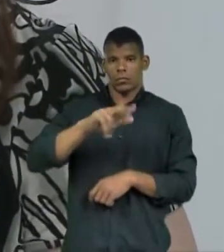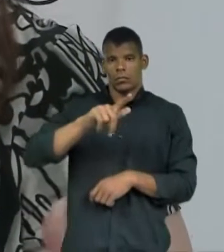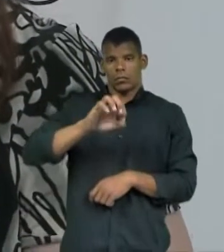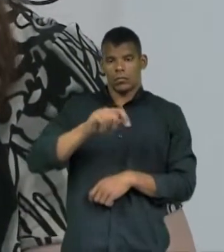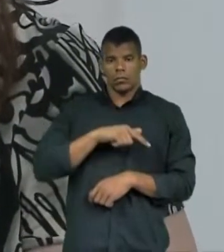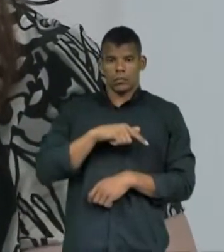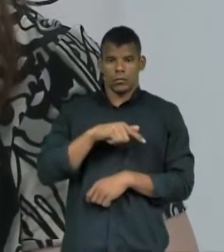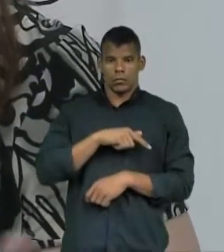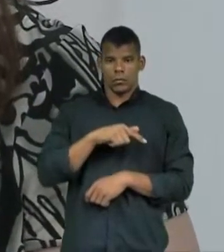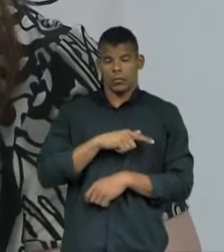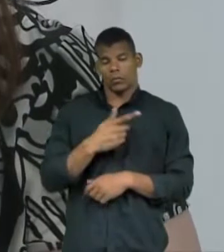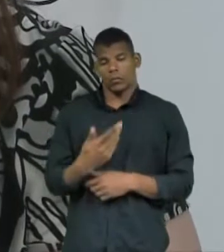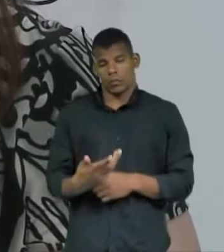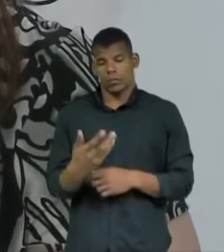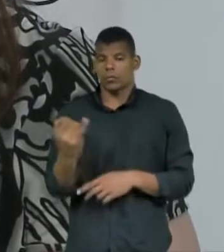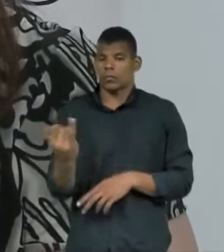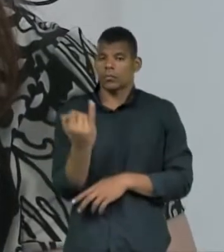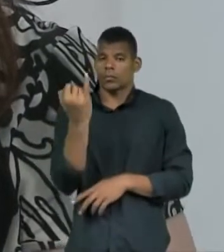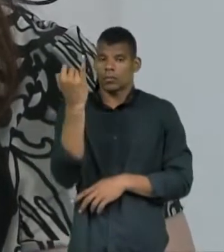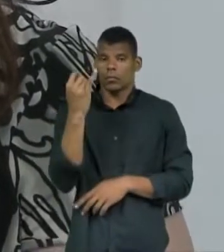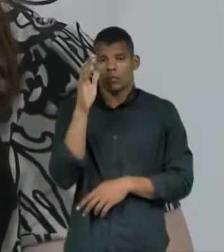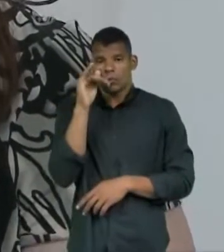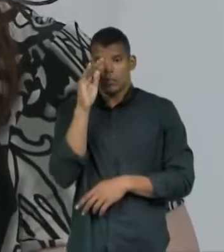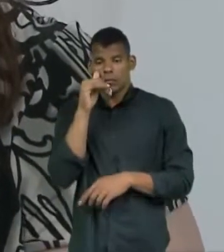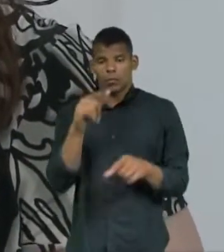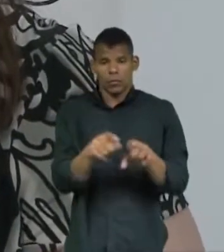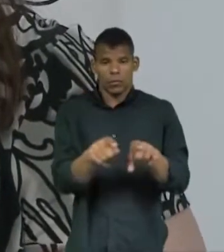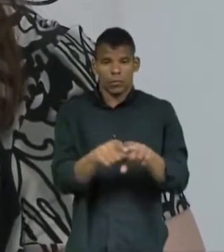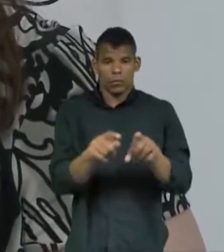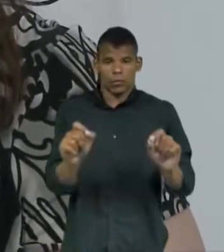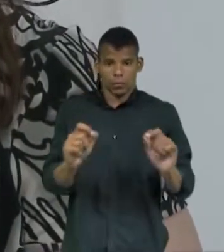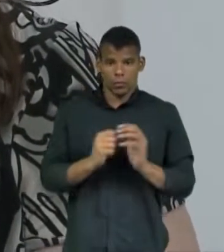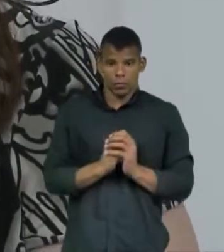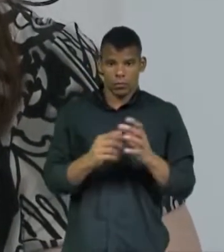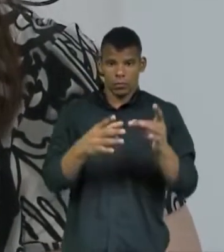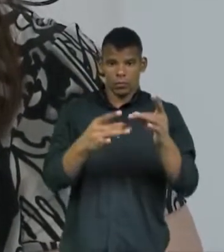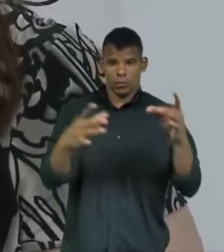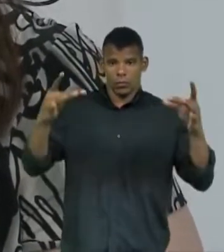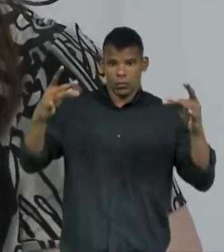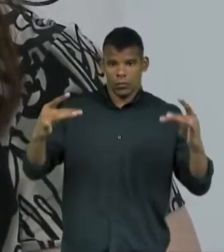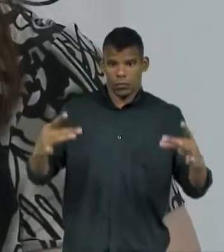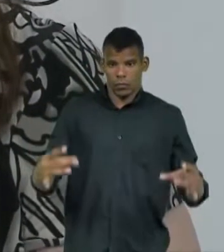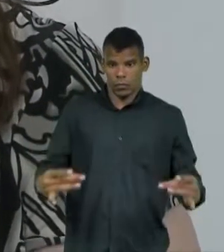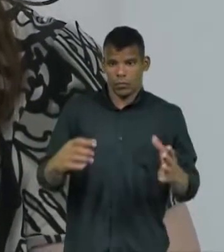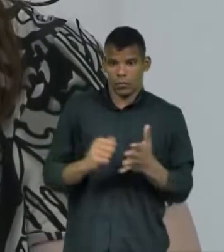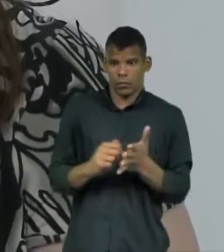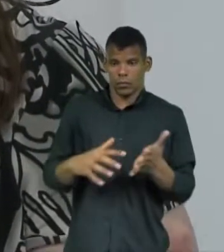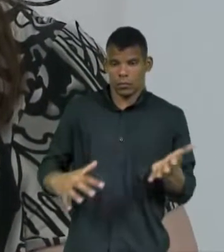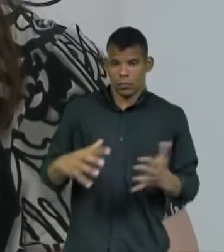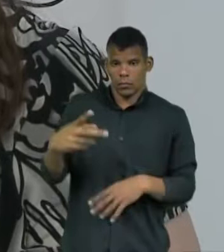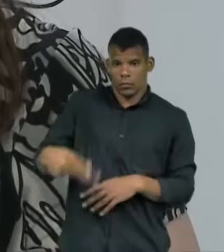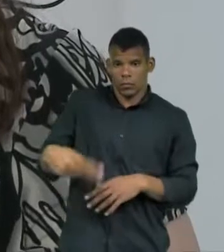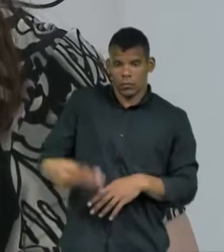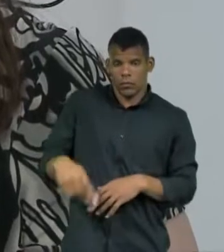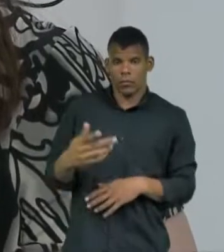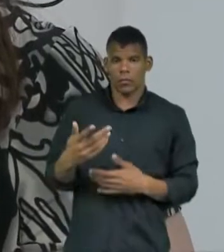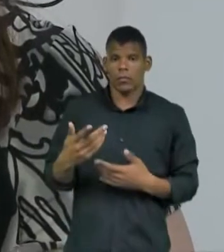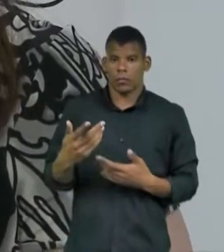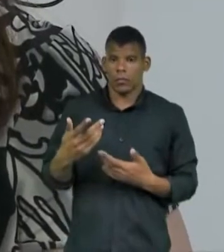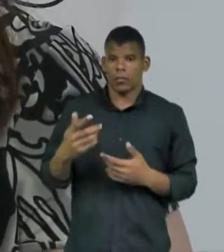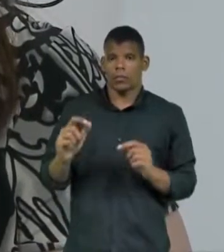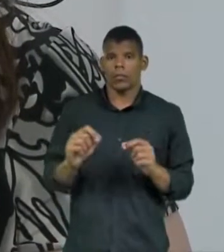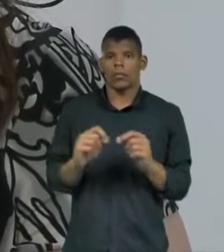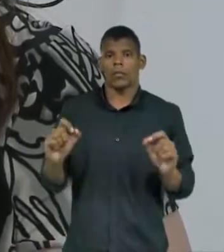É importante e interessante que venha a descrição das atividades dele, que ele desempenhou,